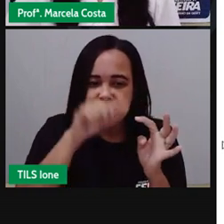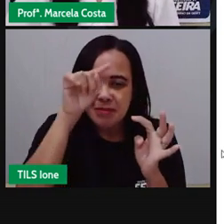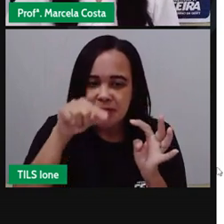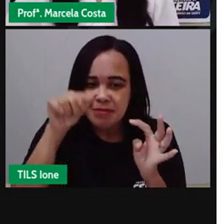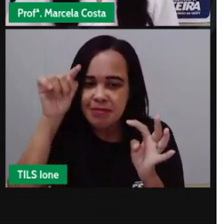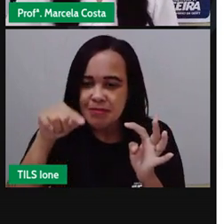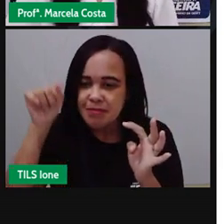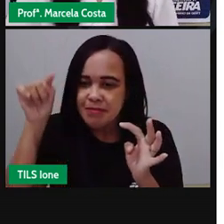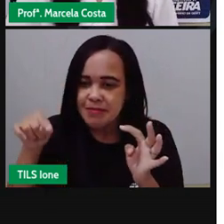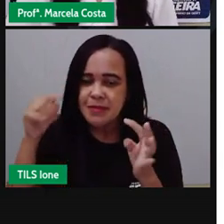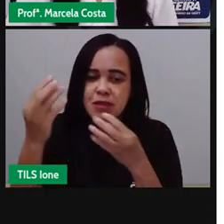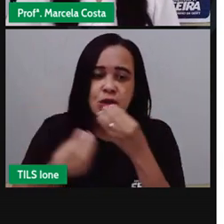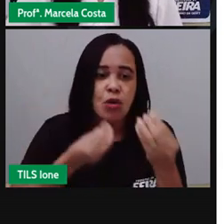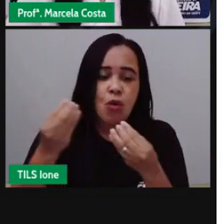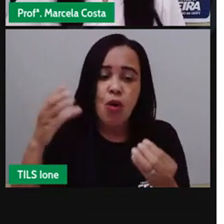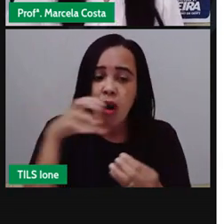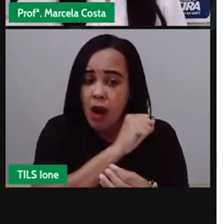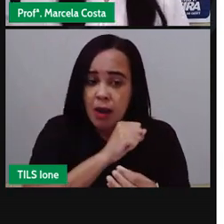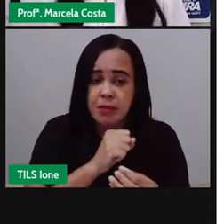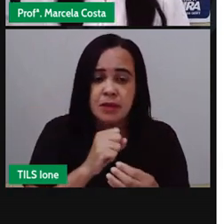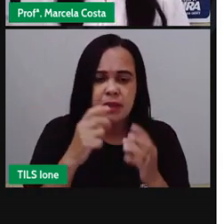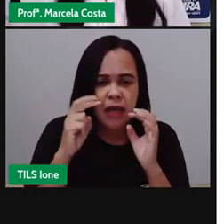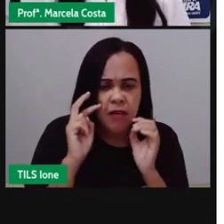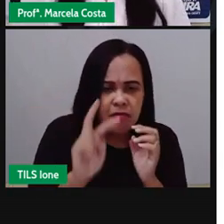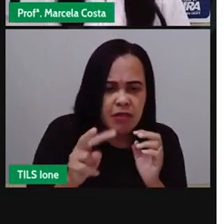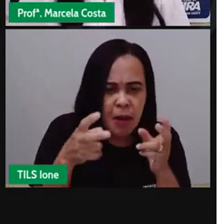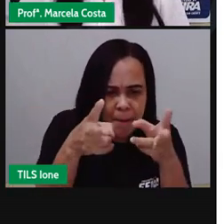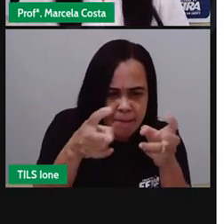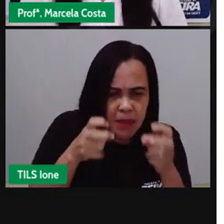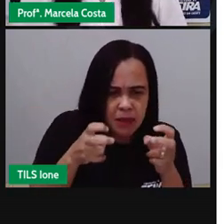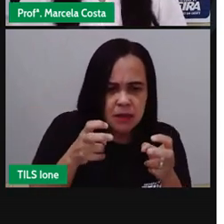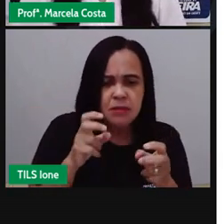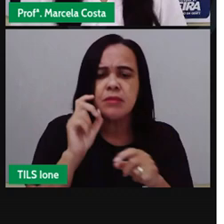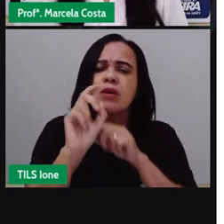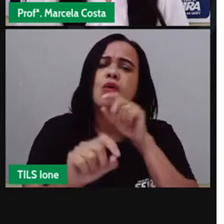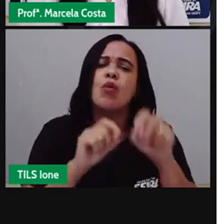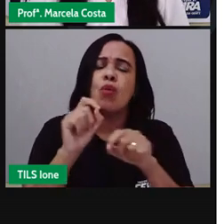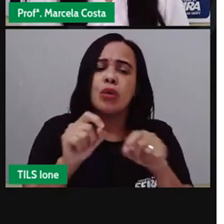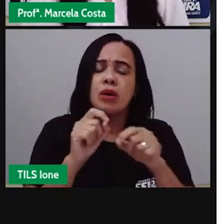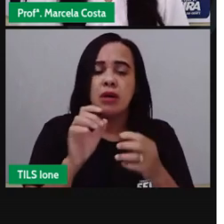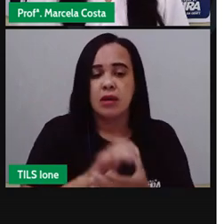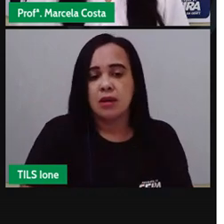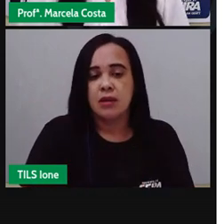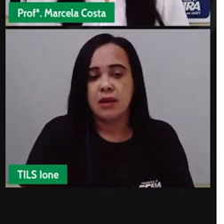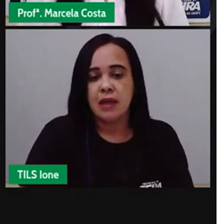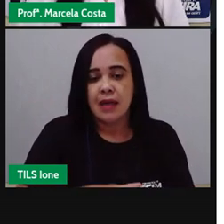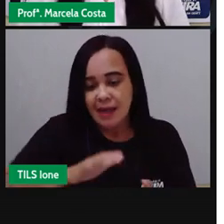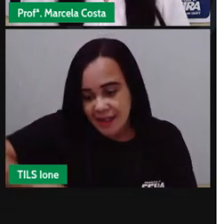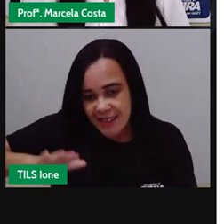de maneira rápida você já consegue identificar quais são